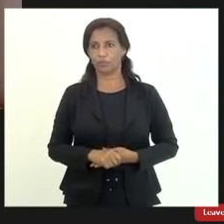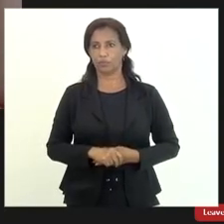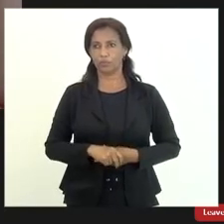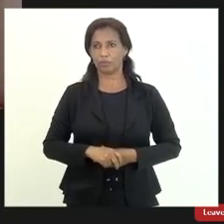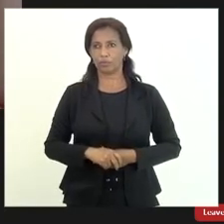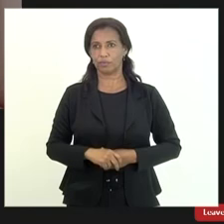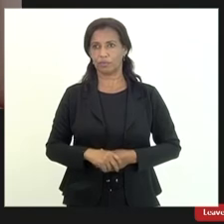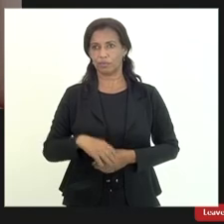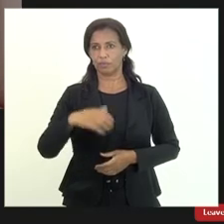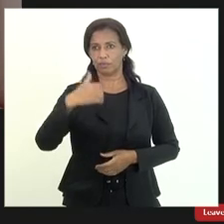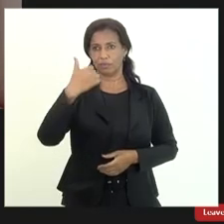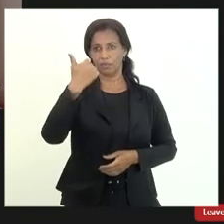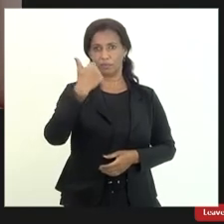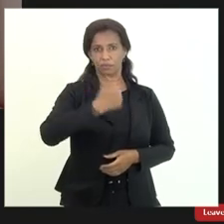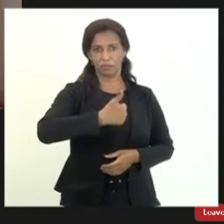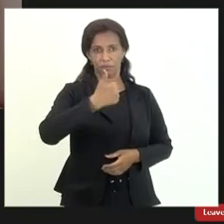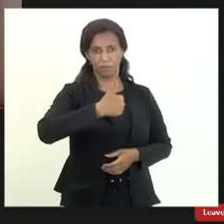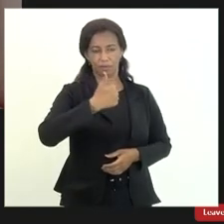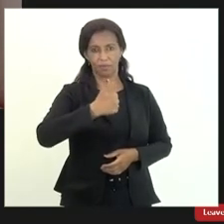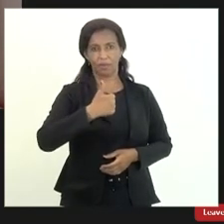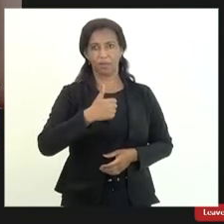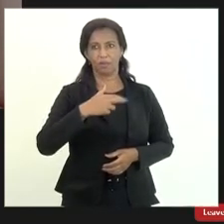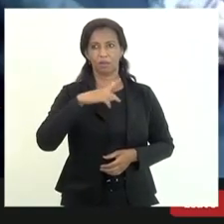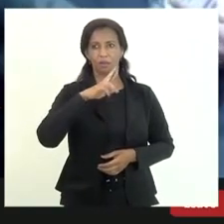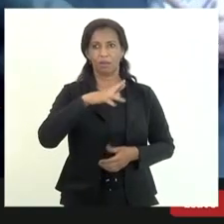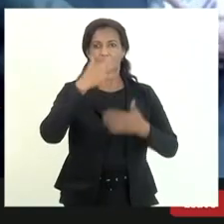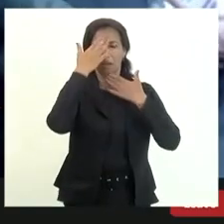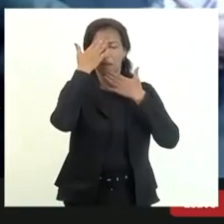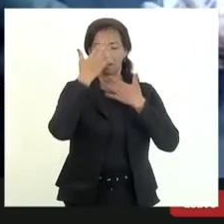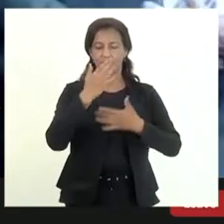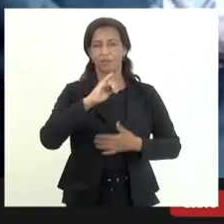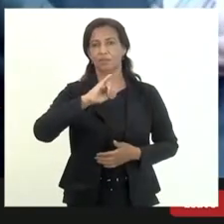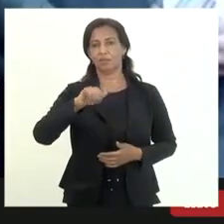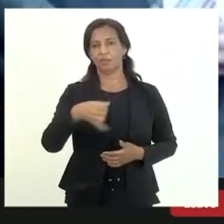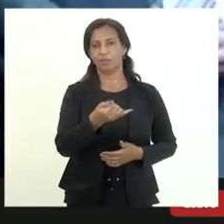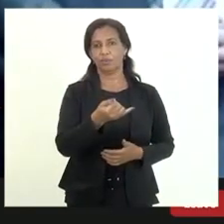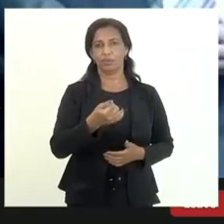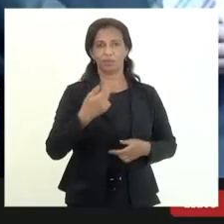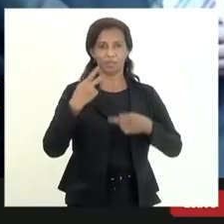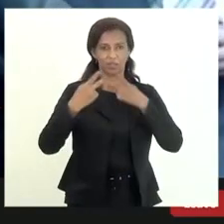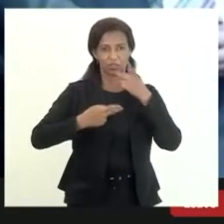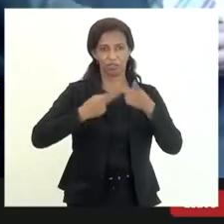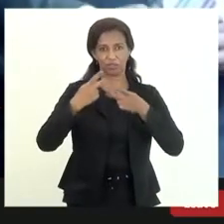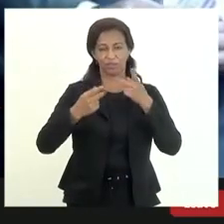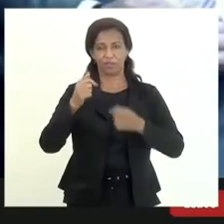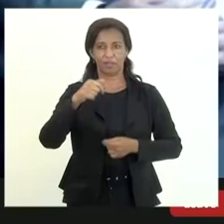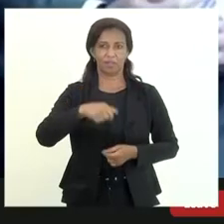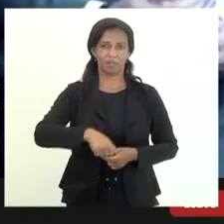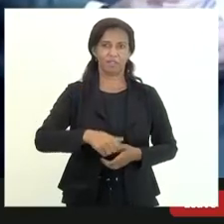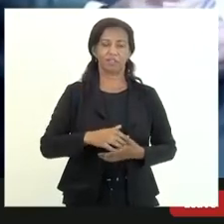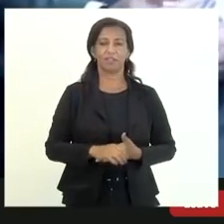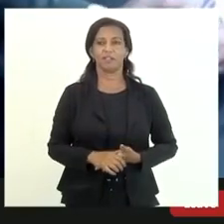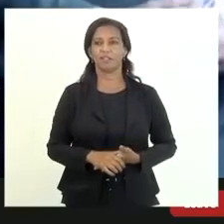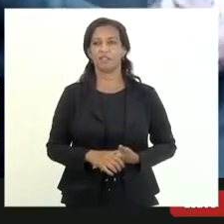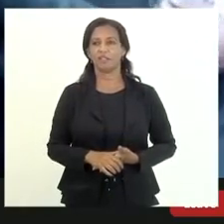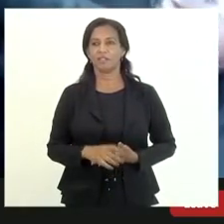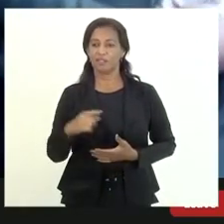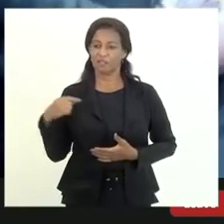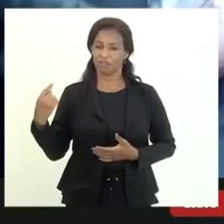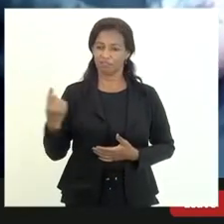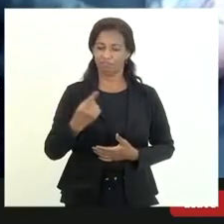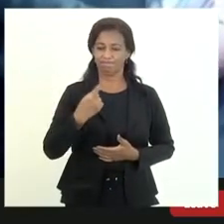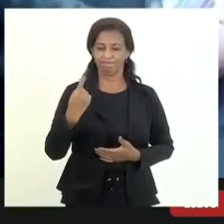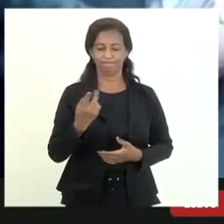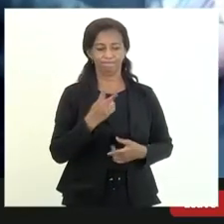primeiro assim como considerações finais eu queria agradecer a oportunidade de falar aqui que a gente preza